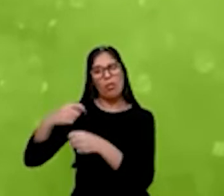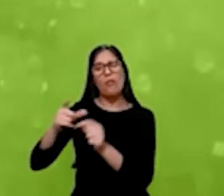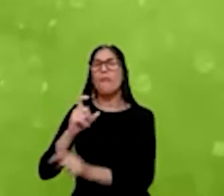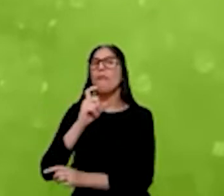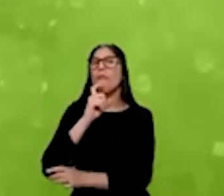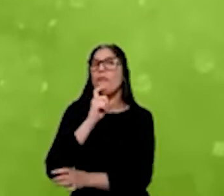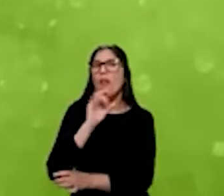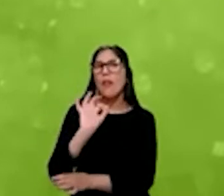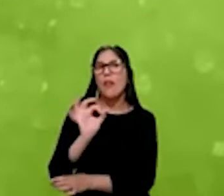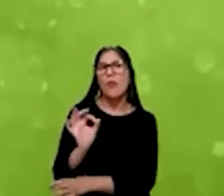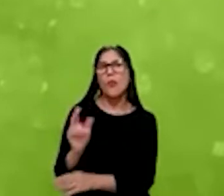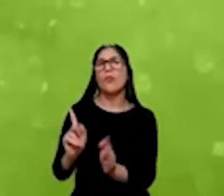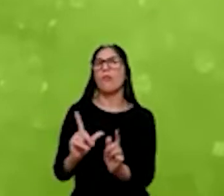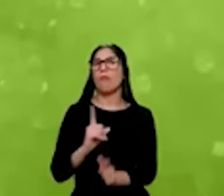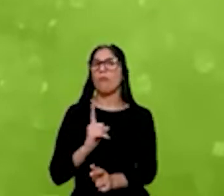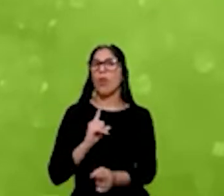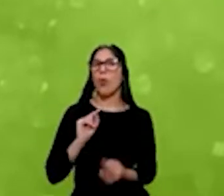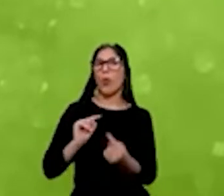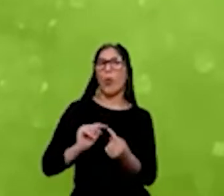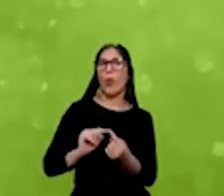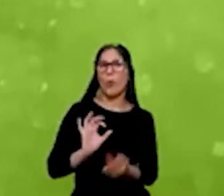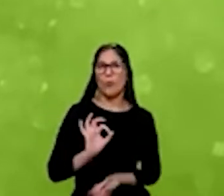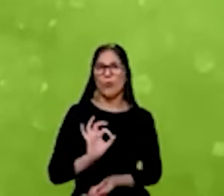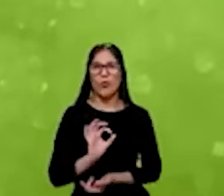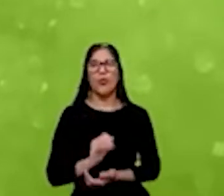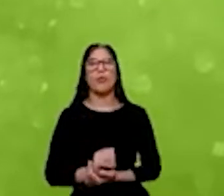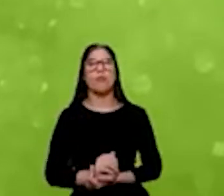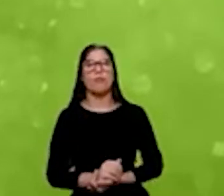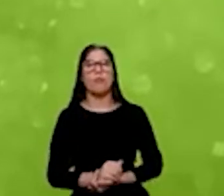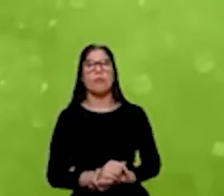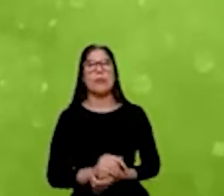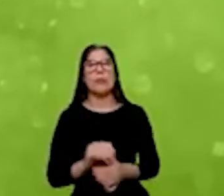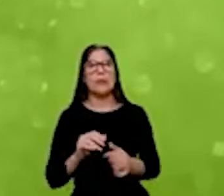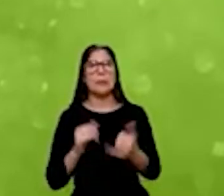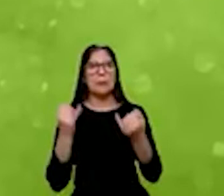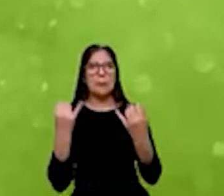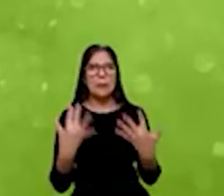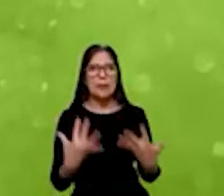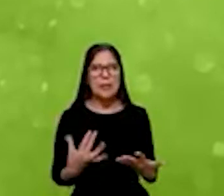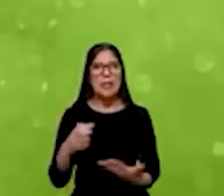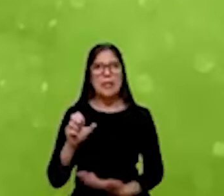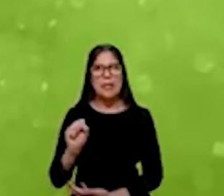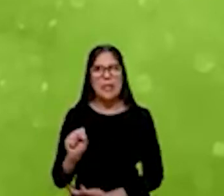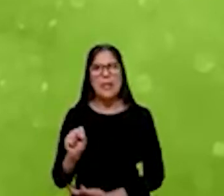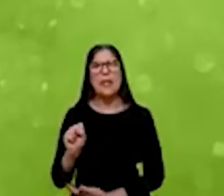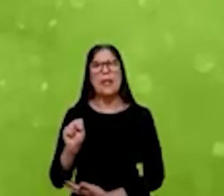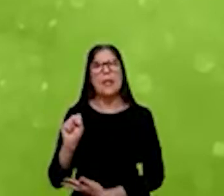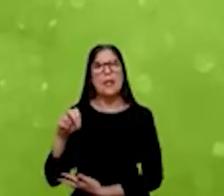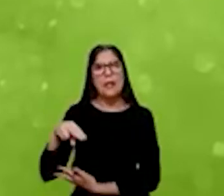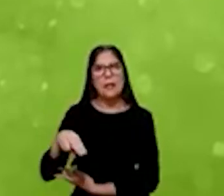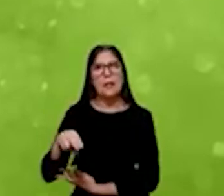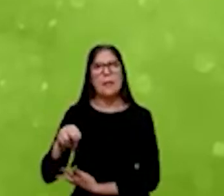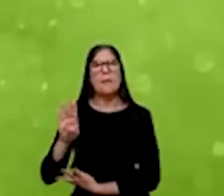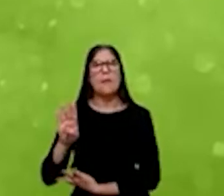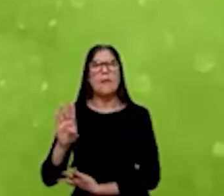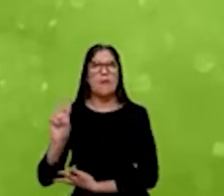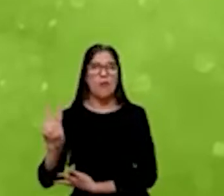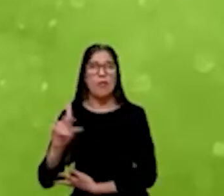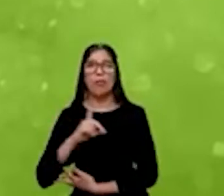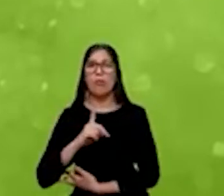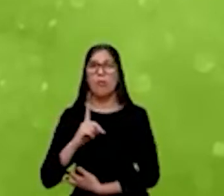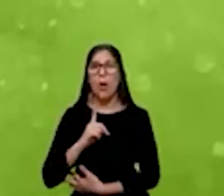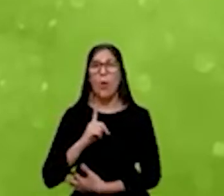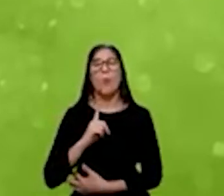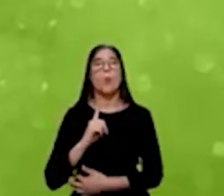do propósito. A gente fala muito dos MVPs, do produto mínimo viável. O produto mínimo viável só é